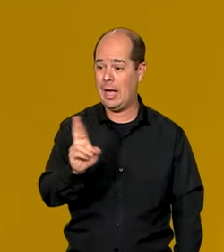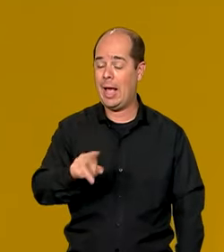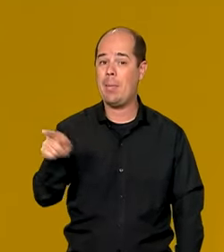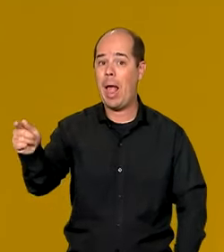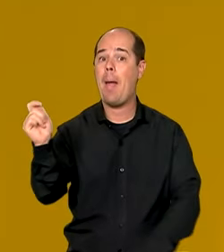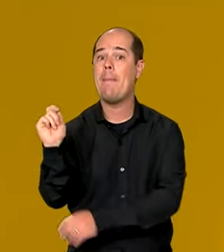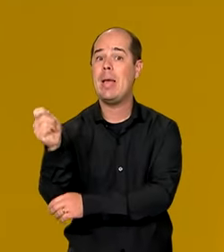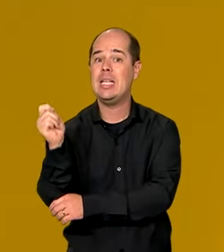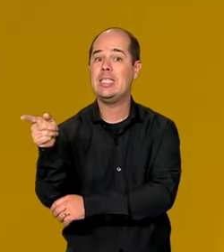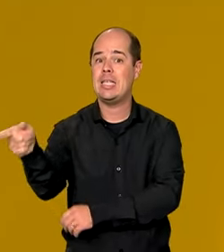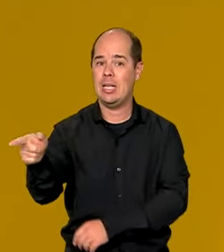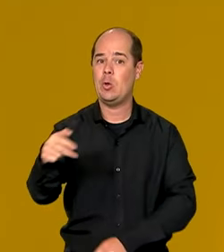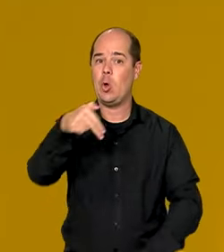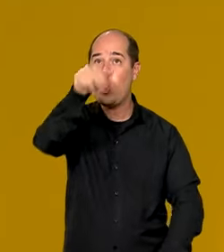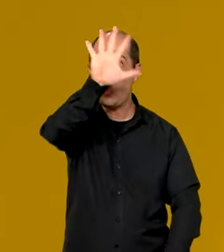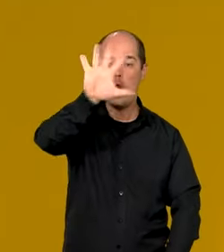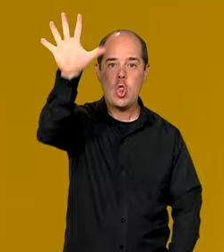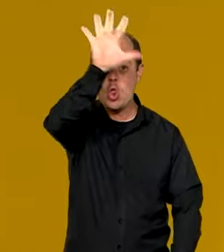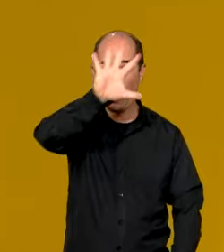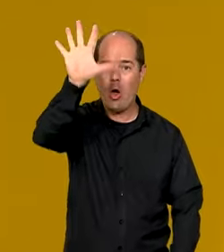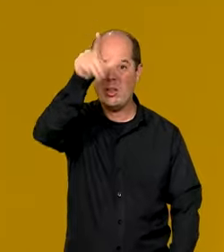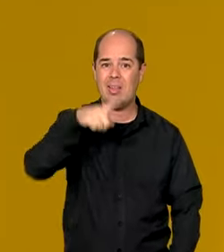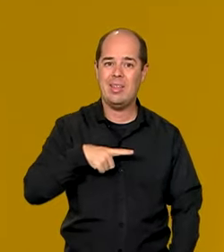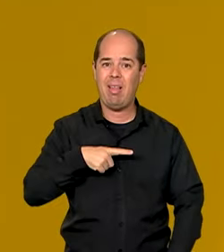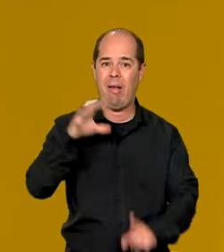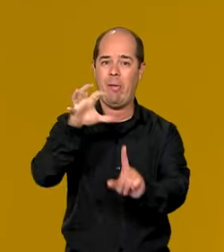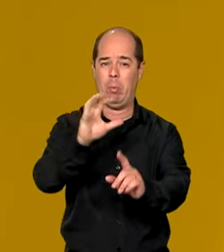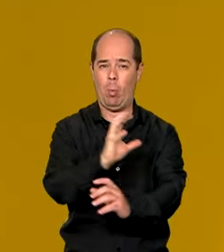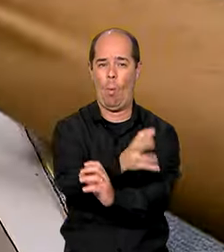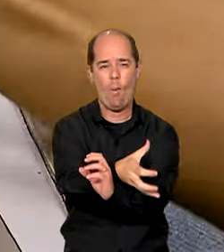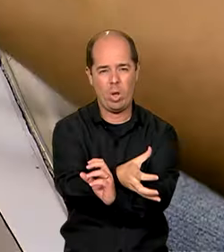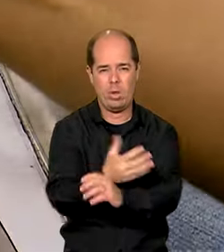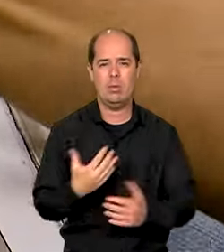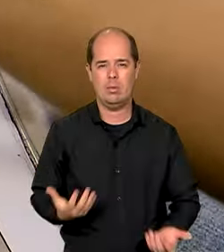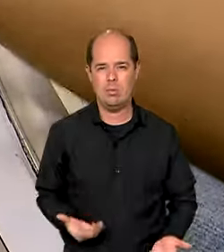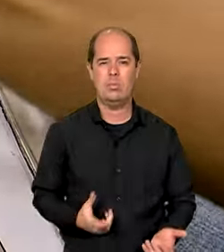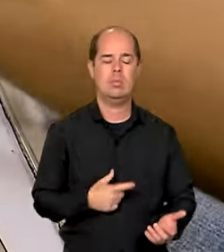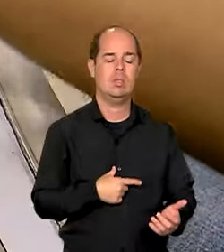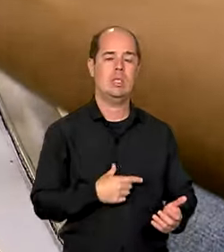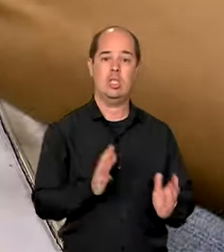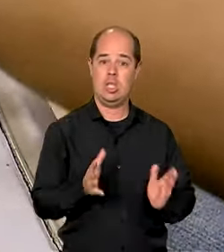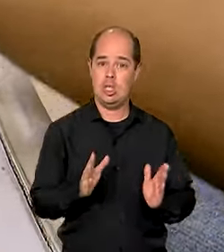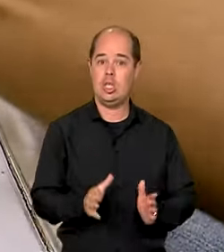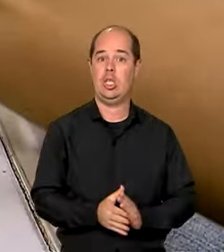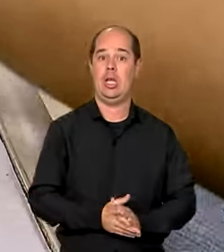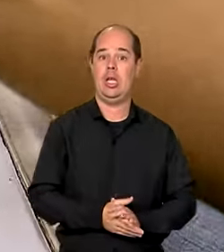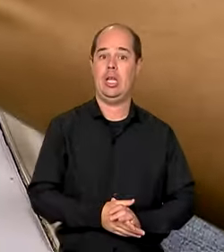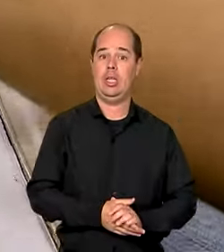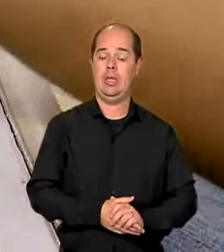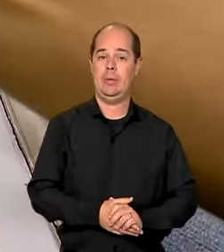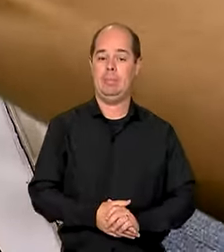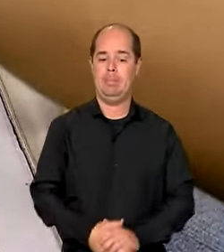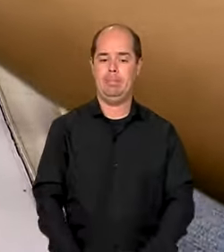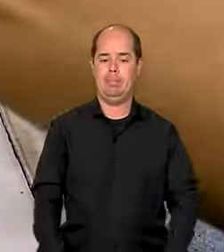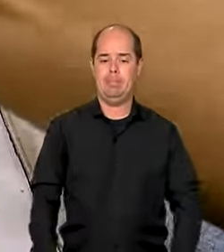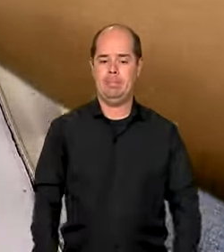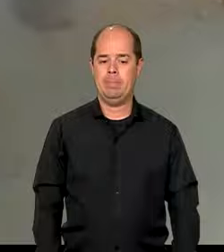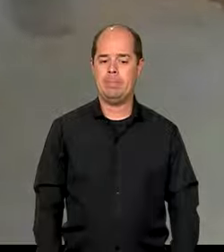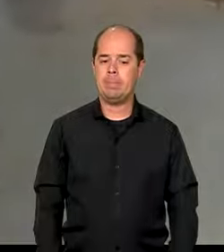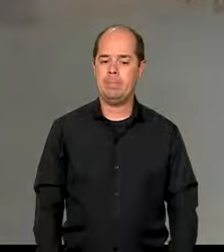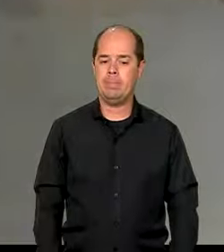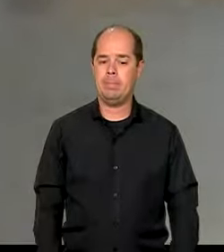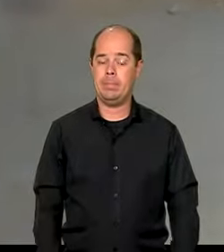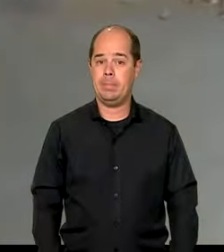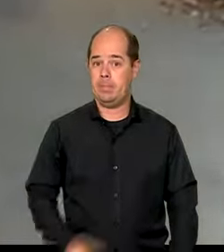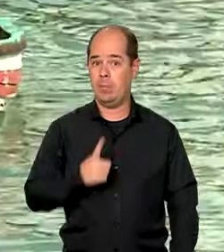seca. A medida está publicada no Diário Oficial da União. O benefício vai ser pago em parcela única